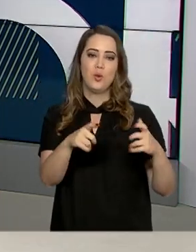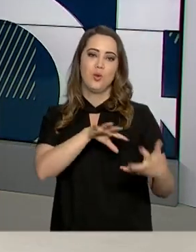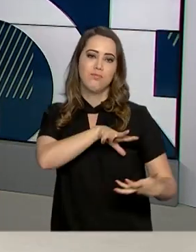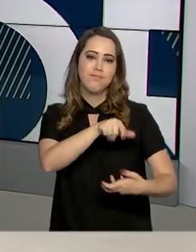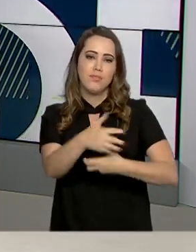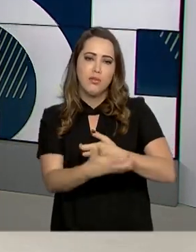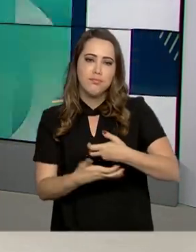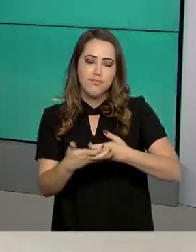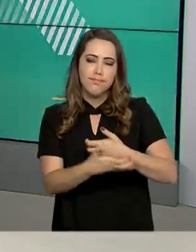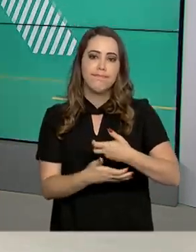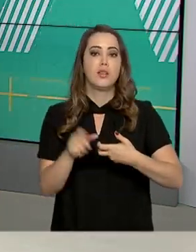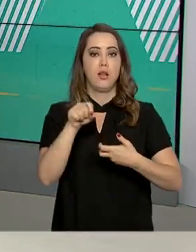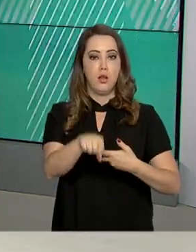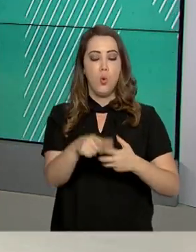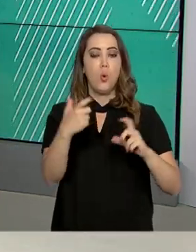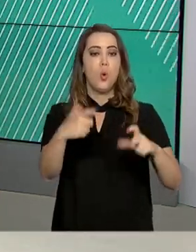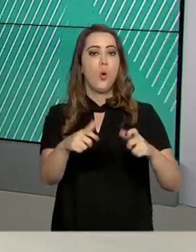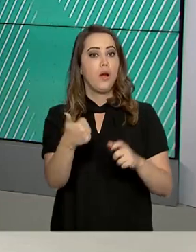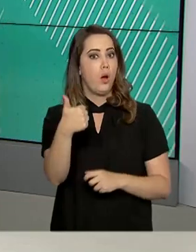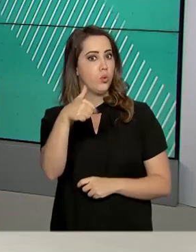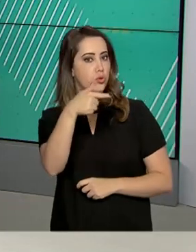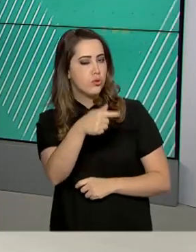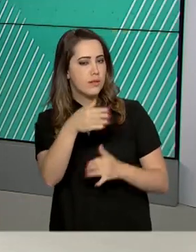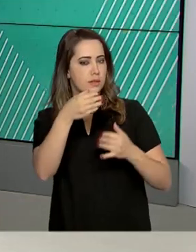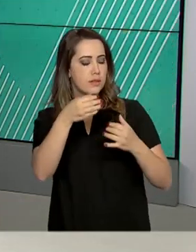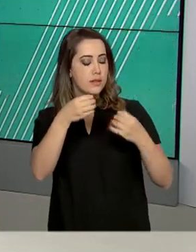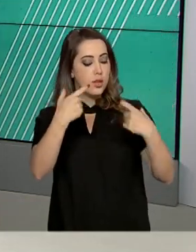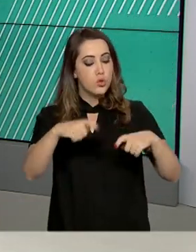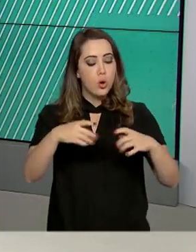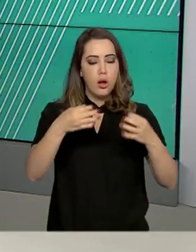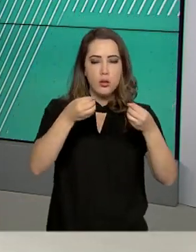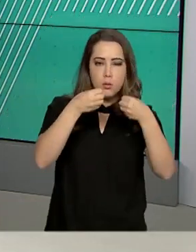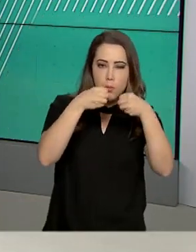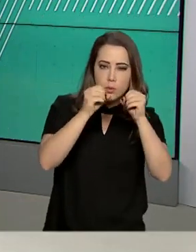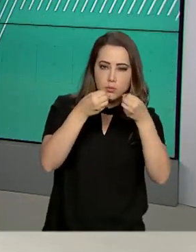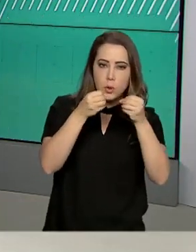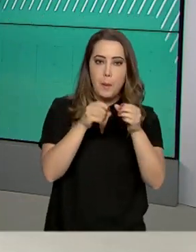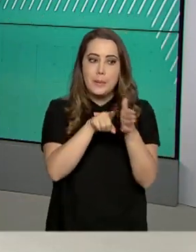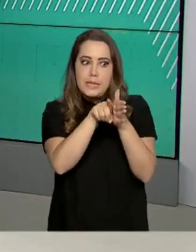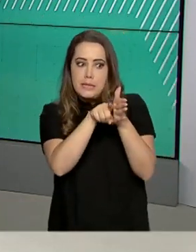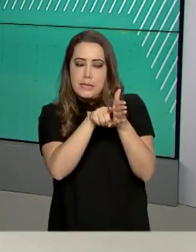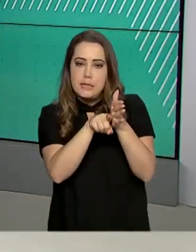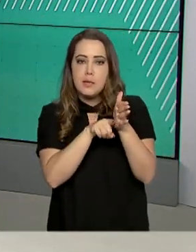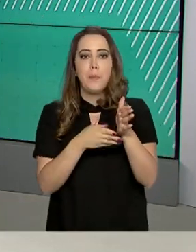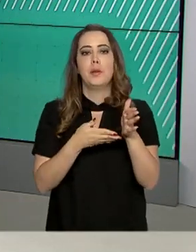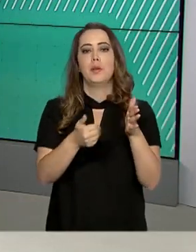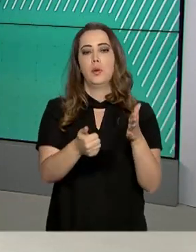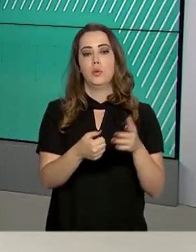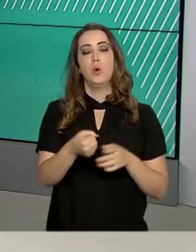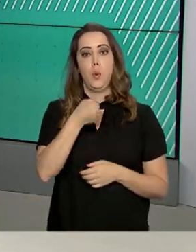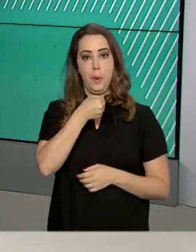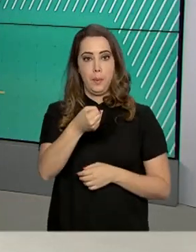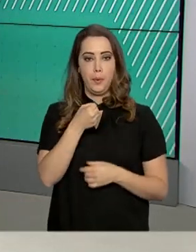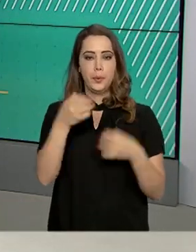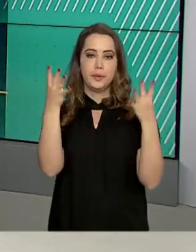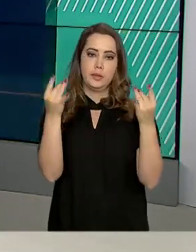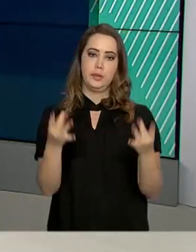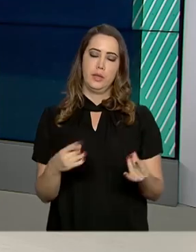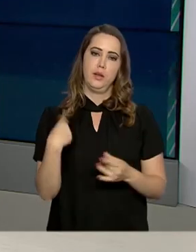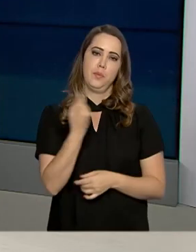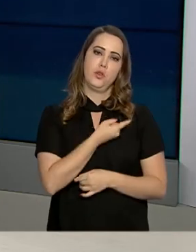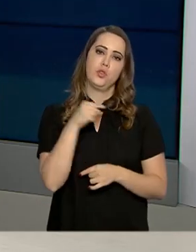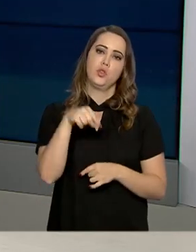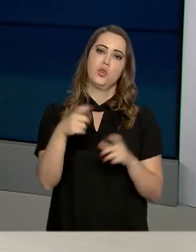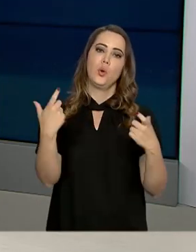Ferraz na Antártica. A base terá 17 laboratórios para ajudar nas pesquisas. O repórter Maurício de Almeida traz os detalhes para a gente